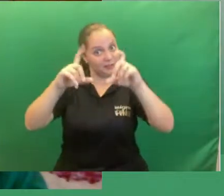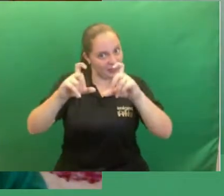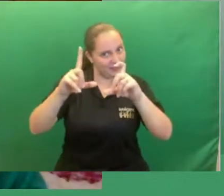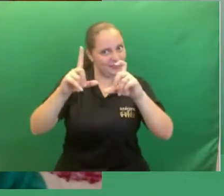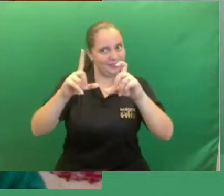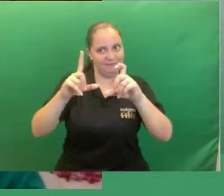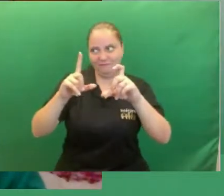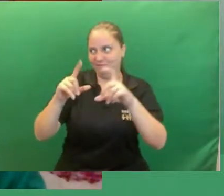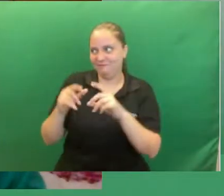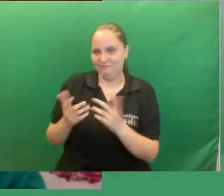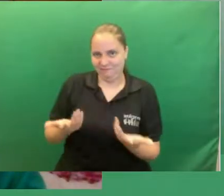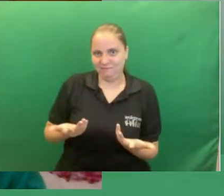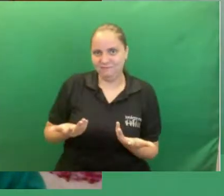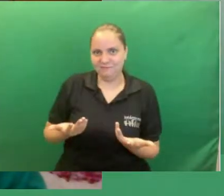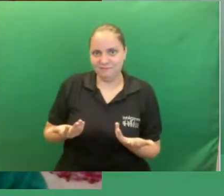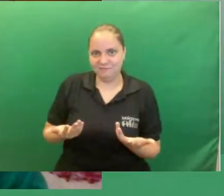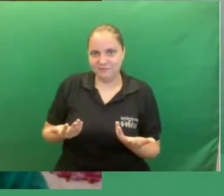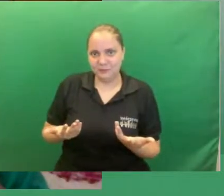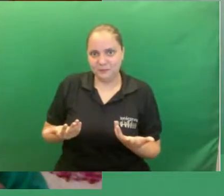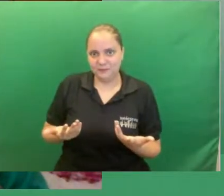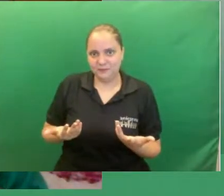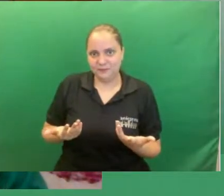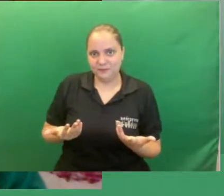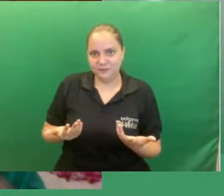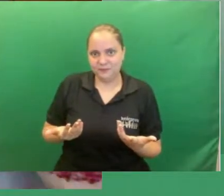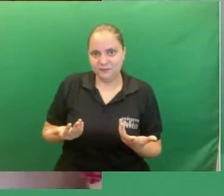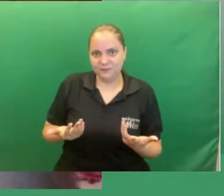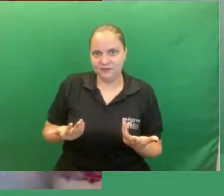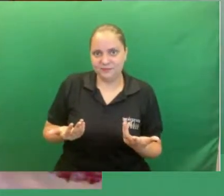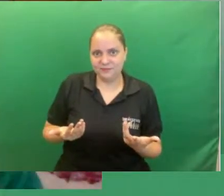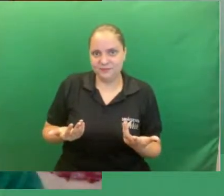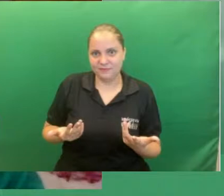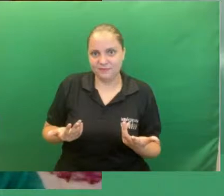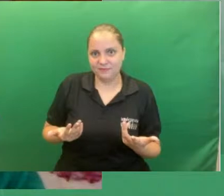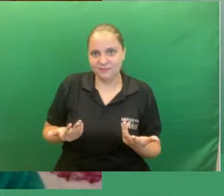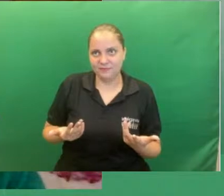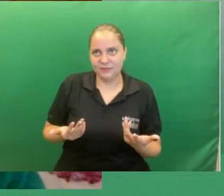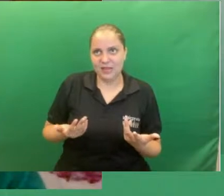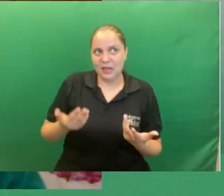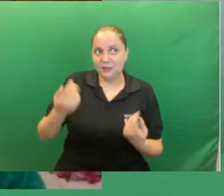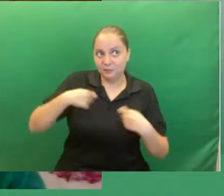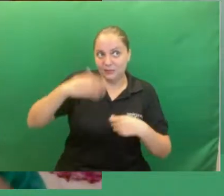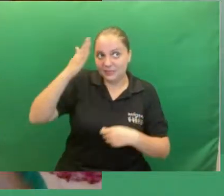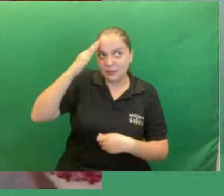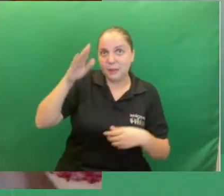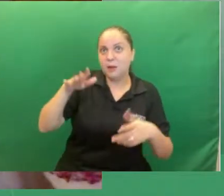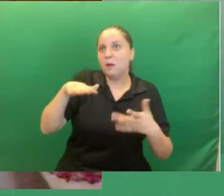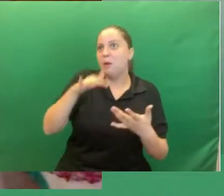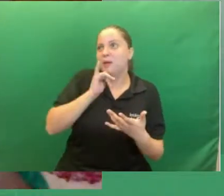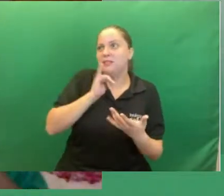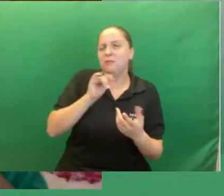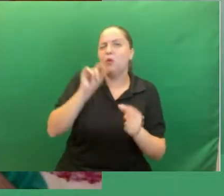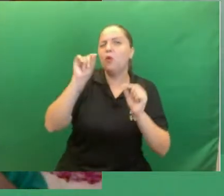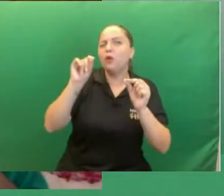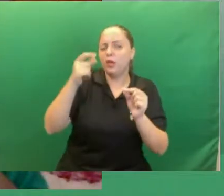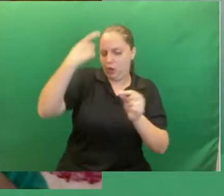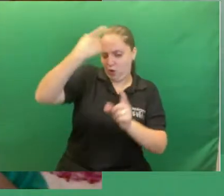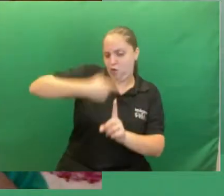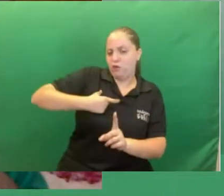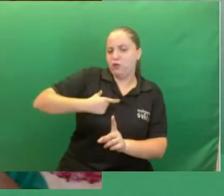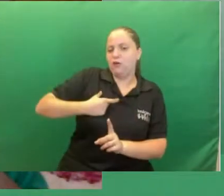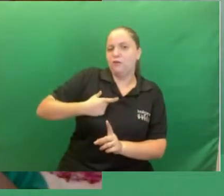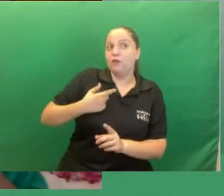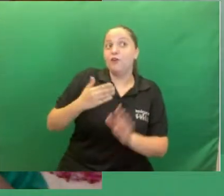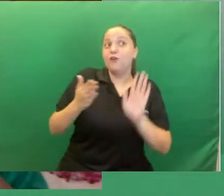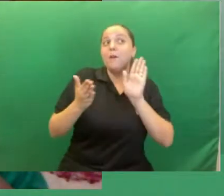aí na gente saber quais são realmente as intenções dos fotógrafos eu acho que esse é o ponto principal na análise de fotografias